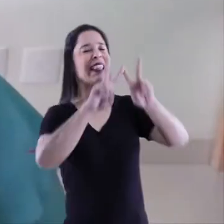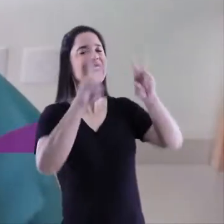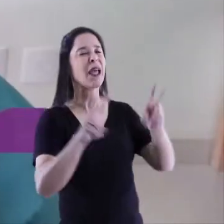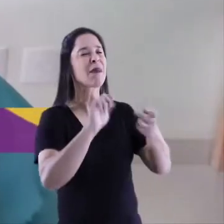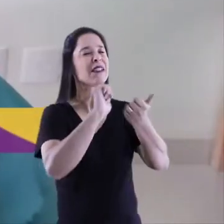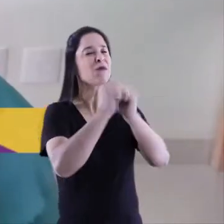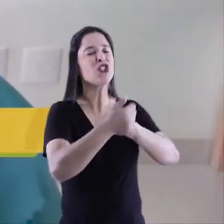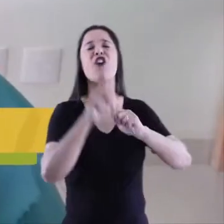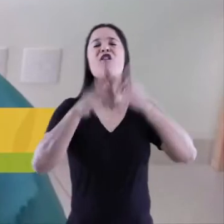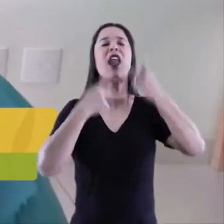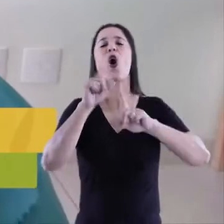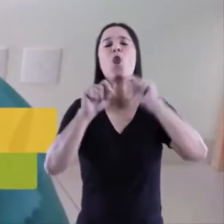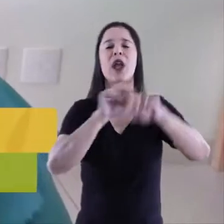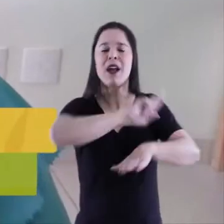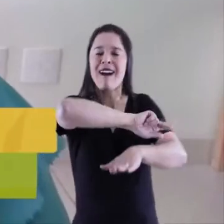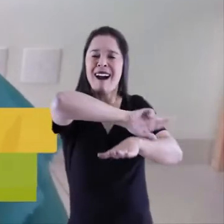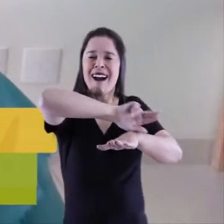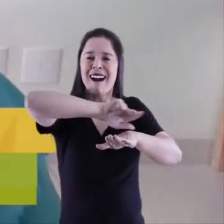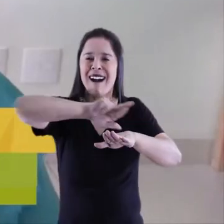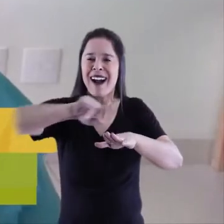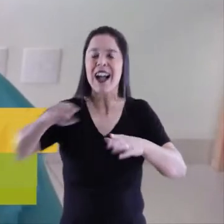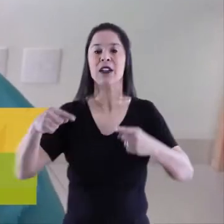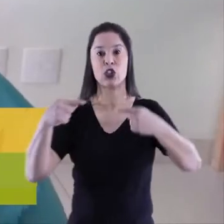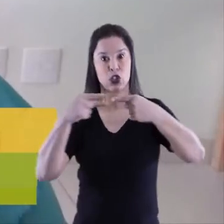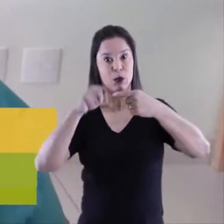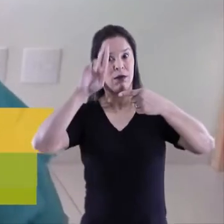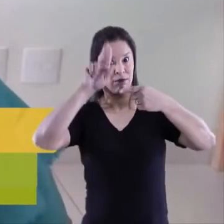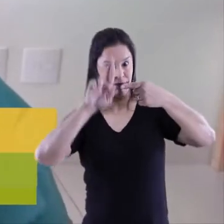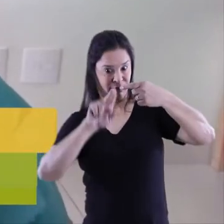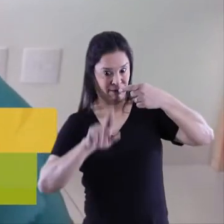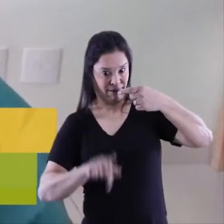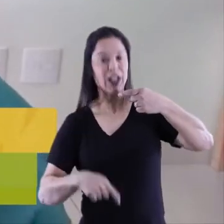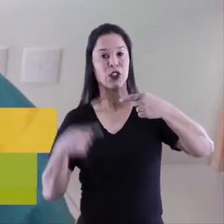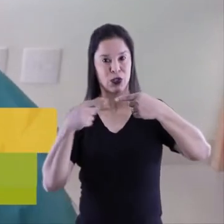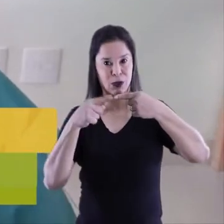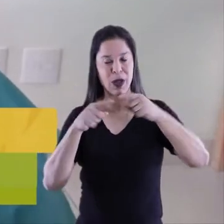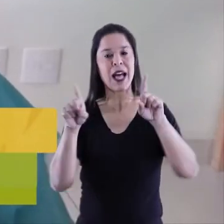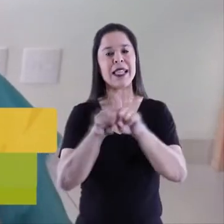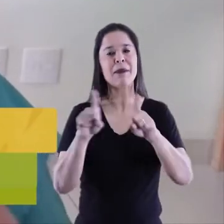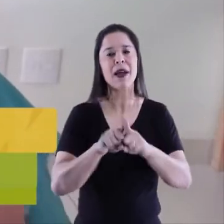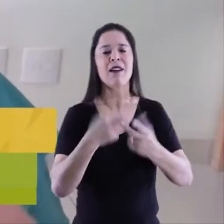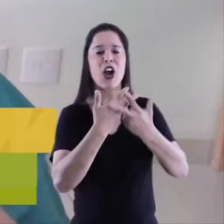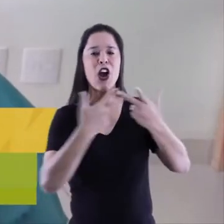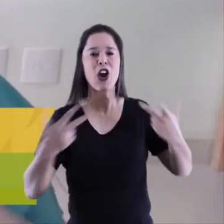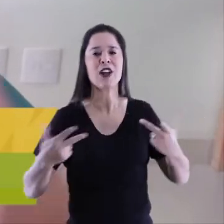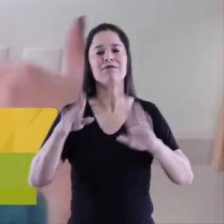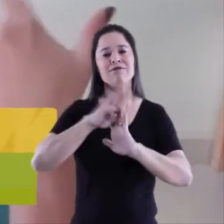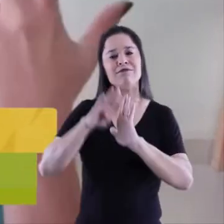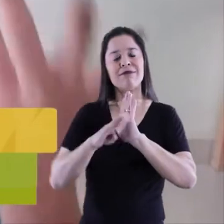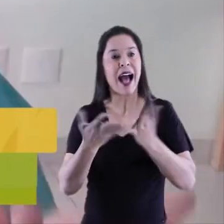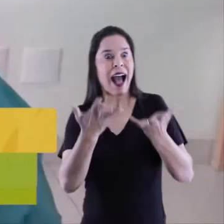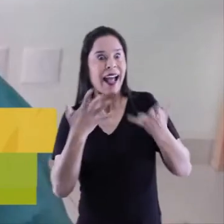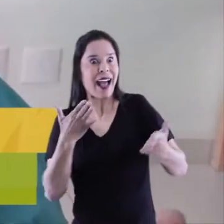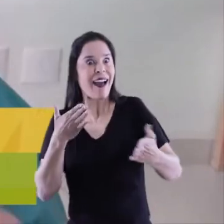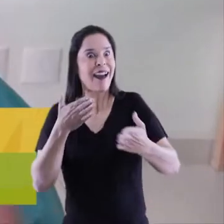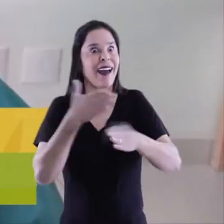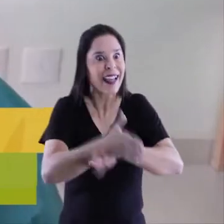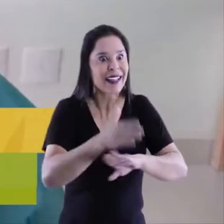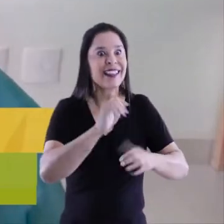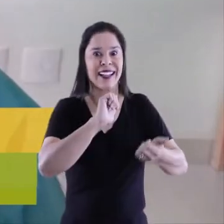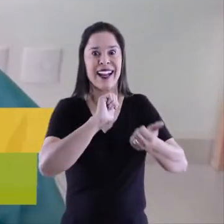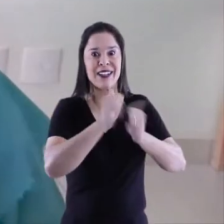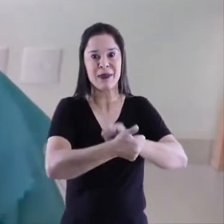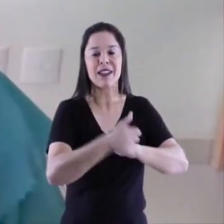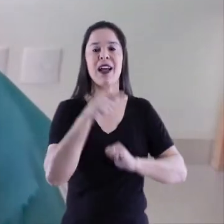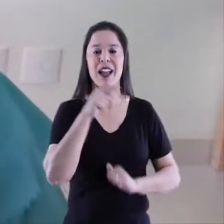falar sobre esporte, é da sua diversidade, seja desde as inúmeras modalidades até os diversos motivos que fazem uma pessoa ingressar nesse meio.